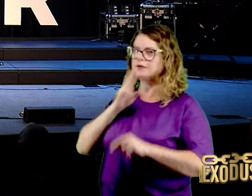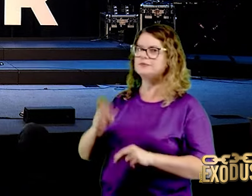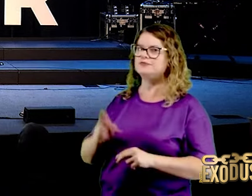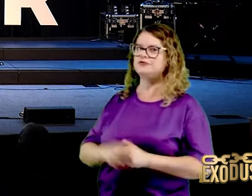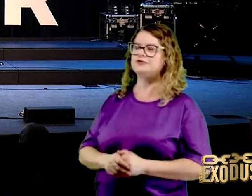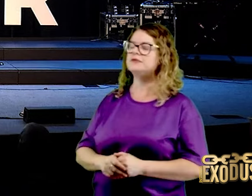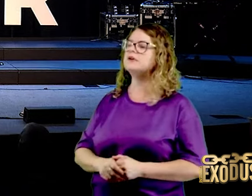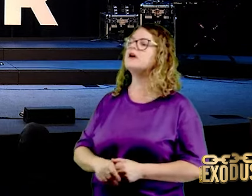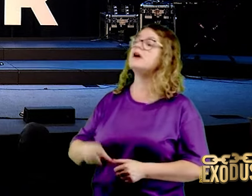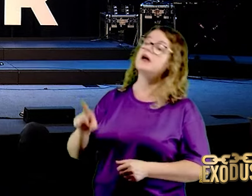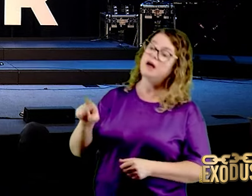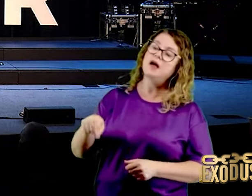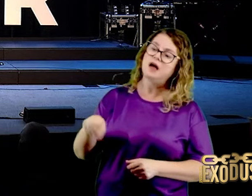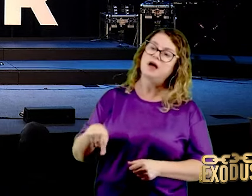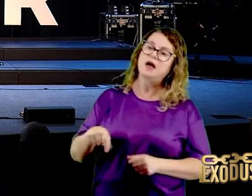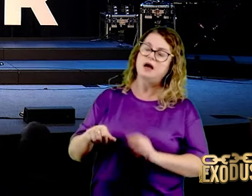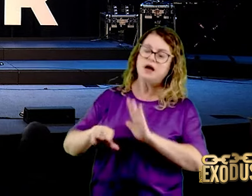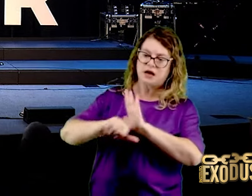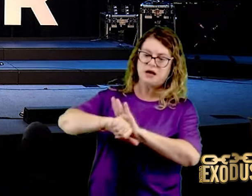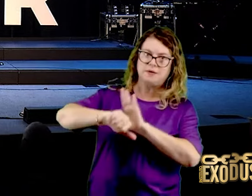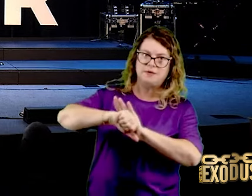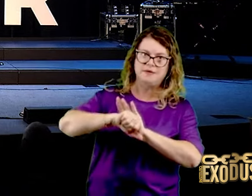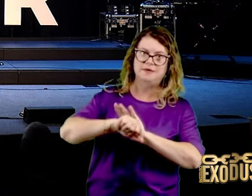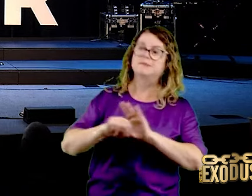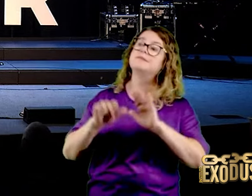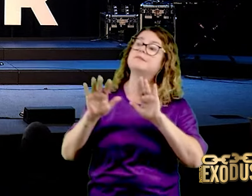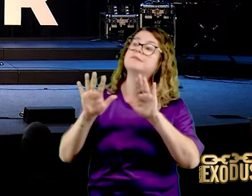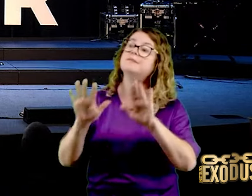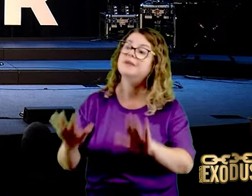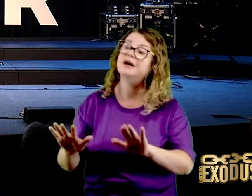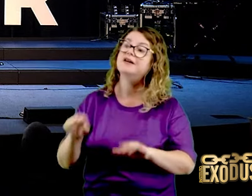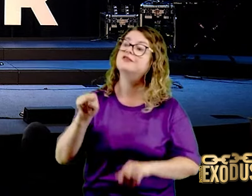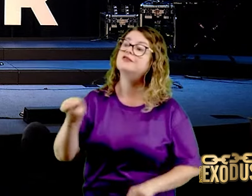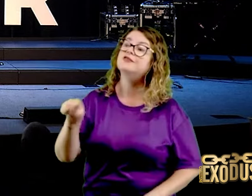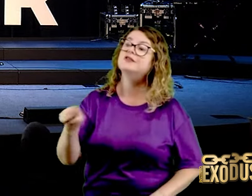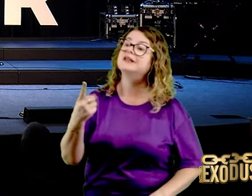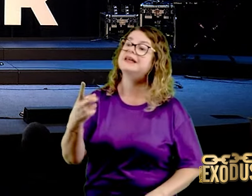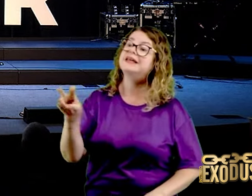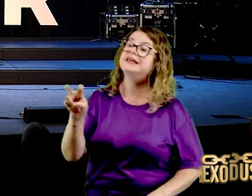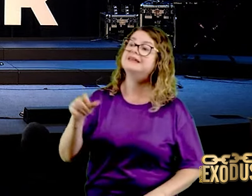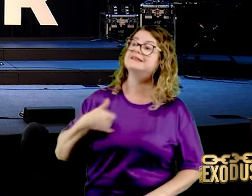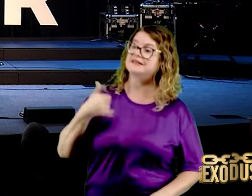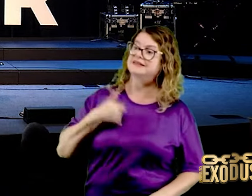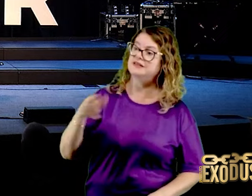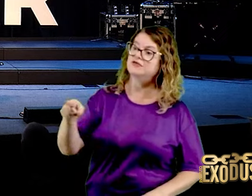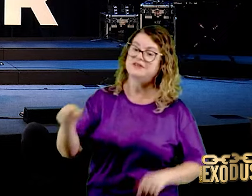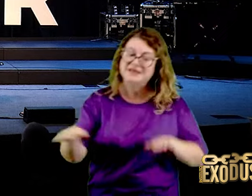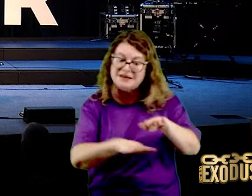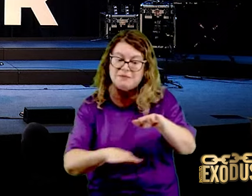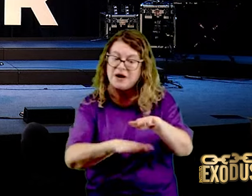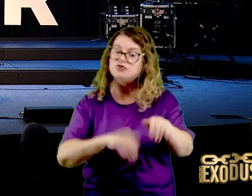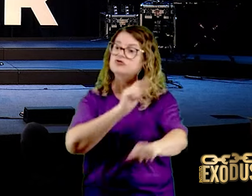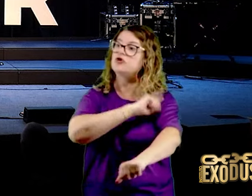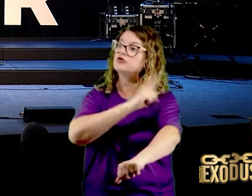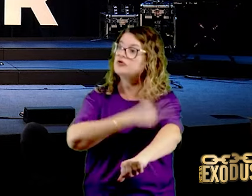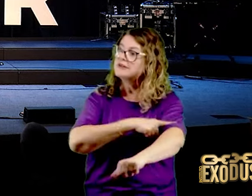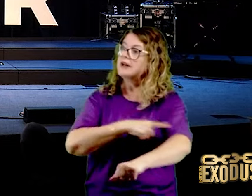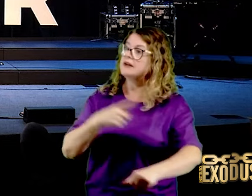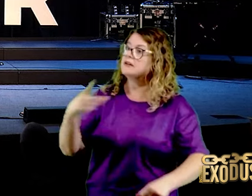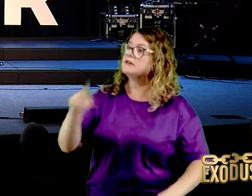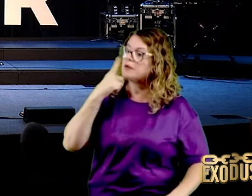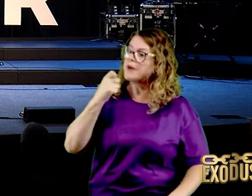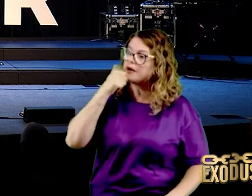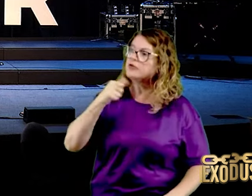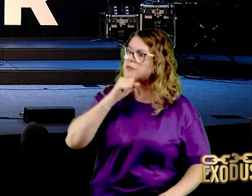você tem 15 anos, e você está debaixo da autoridade paternal do teu pai, da tua mãe, deixa de ser rebelde.